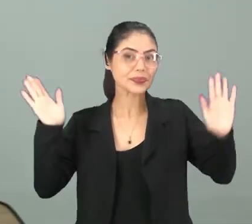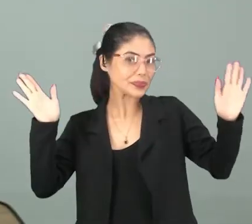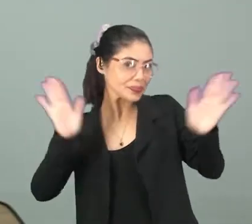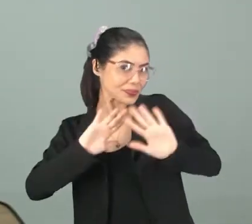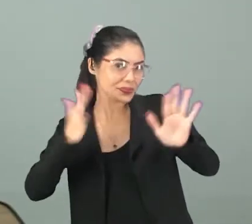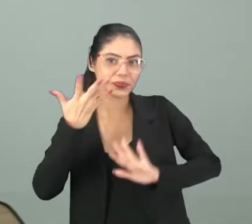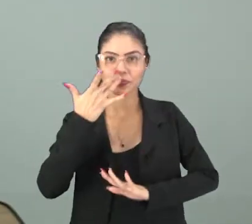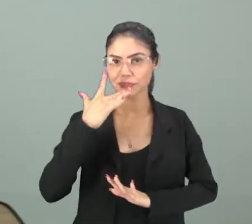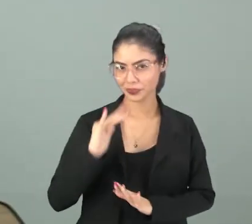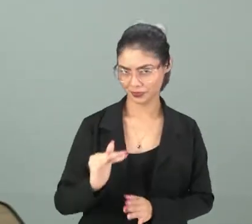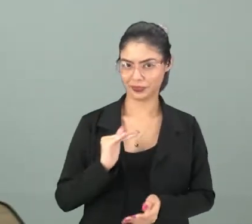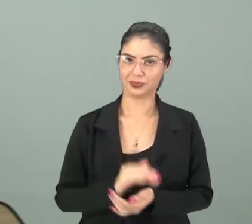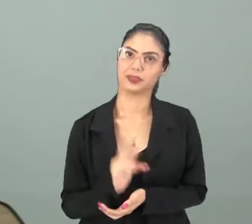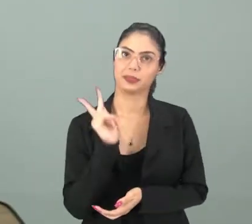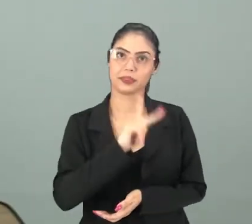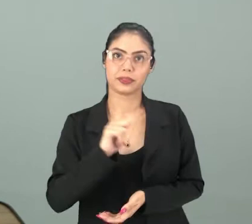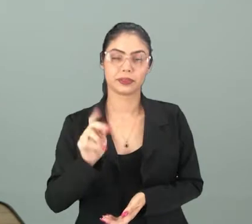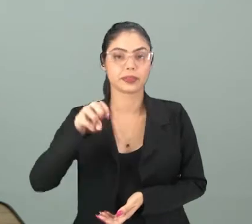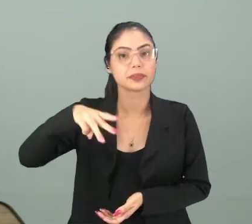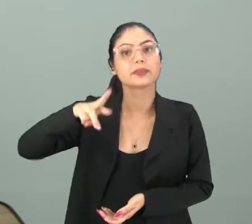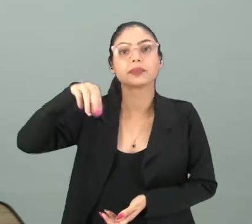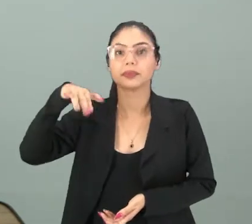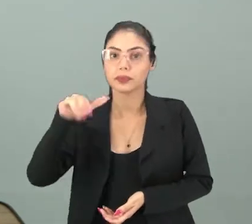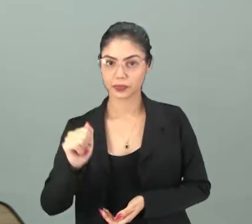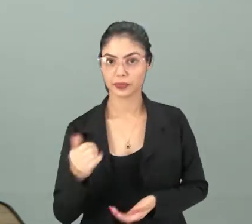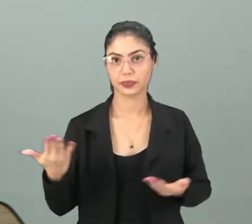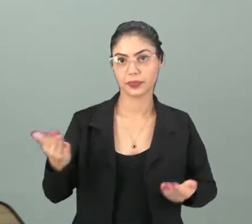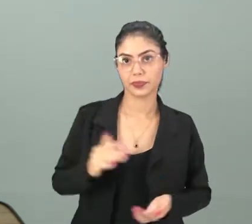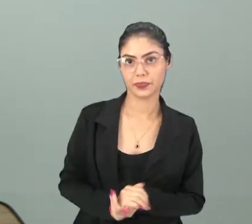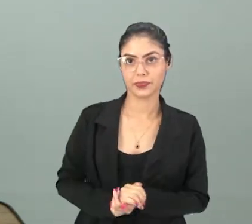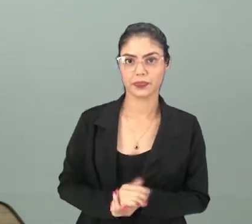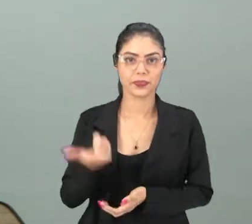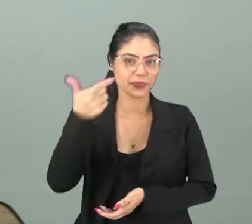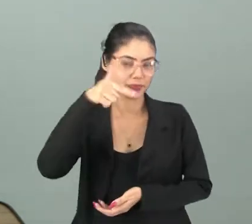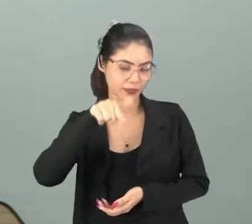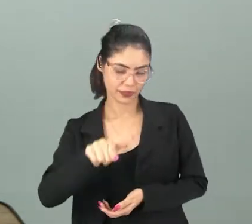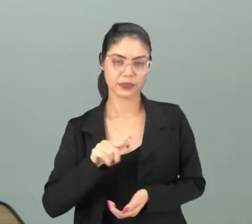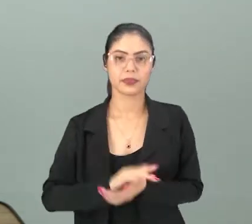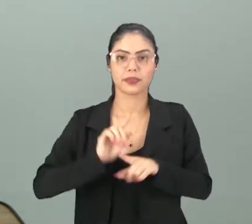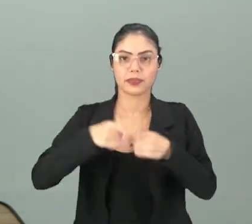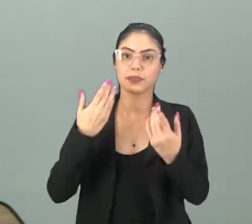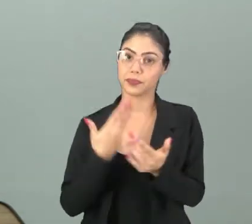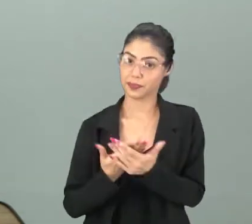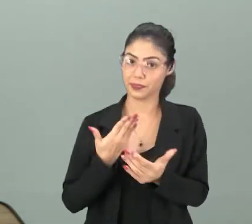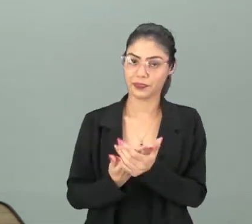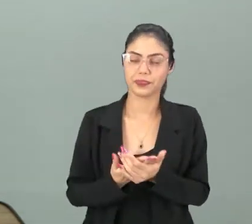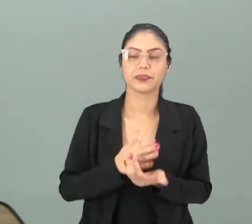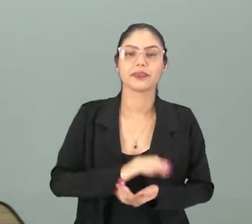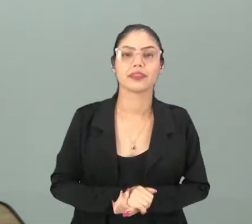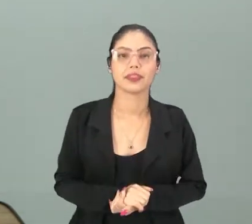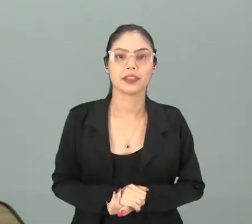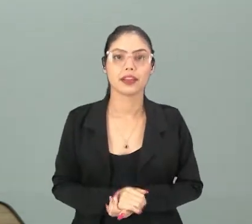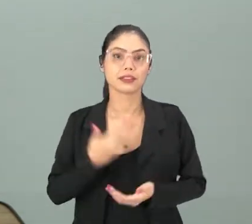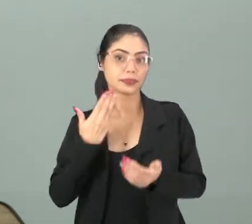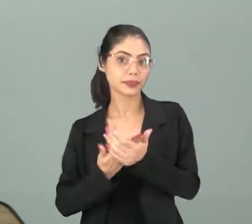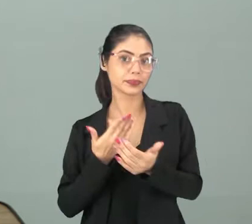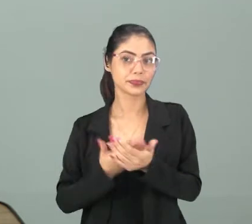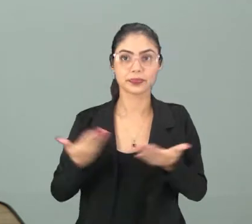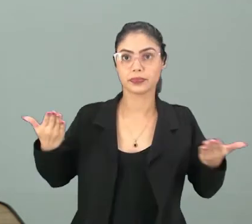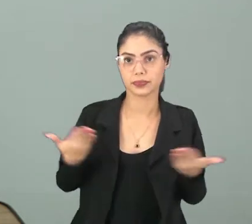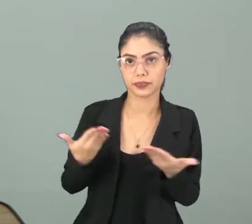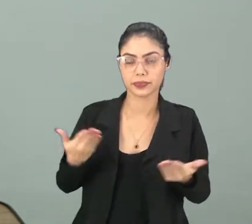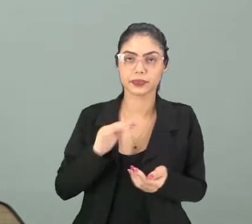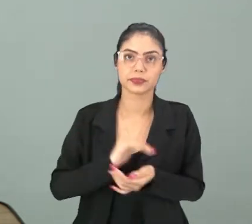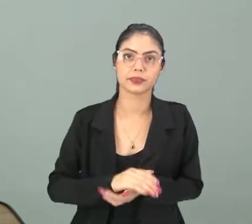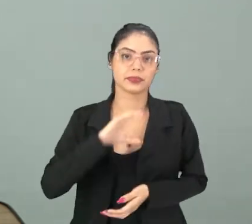Olá crianças, eu sou a professora Marina e estamos de volta para mais uma aula e a nossa aula de